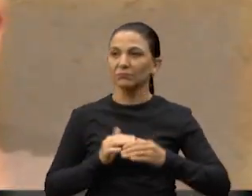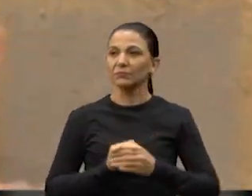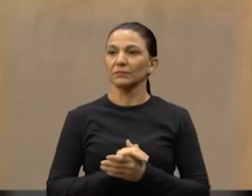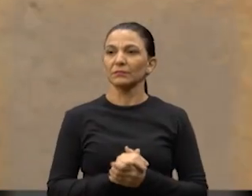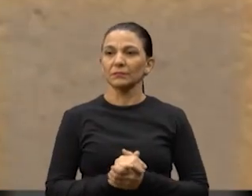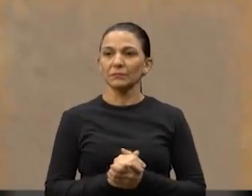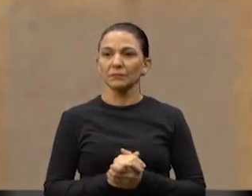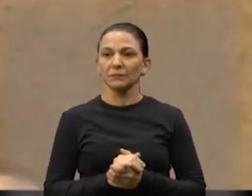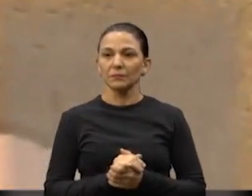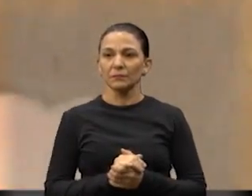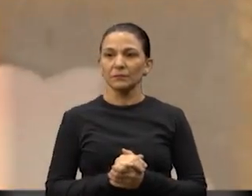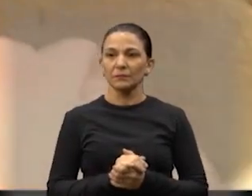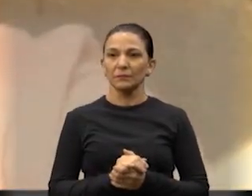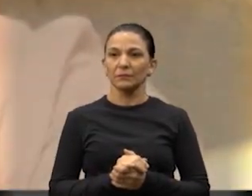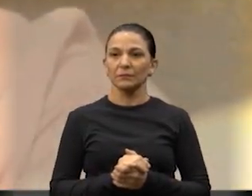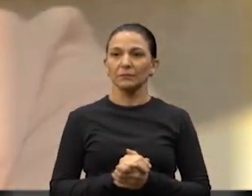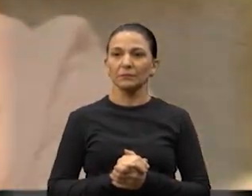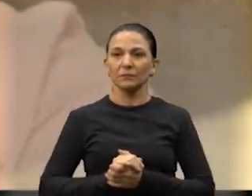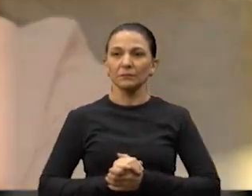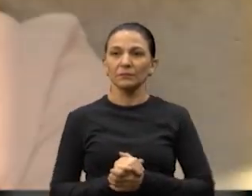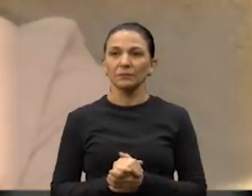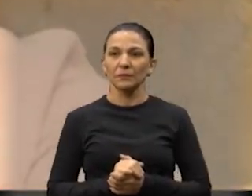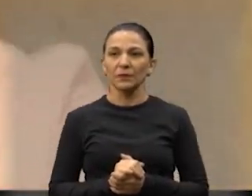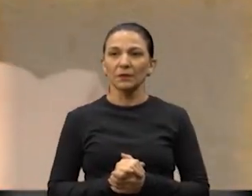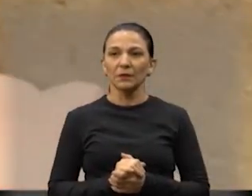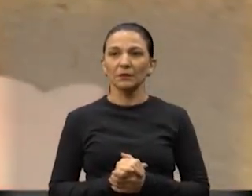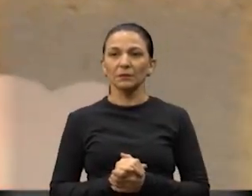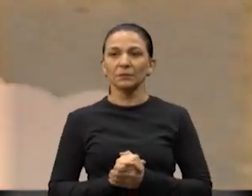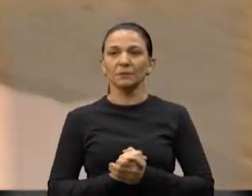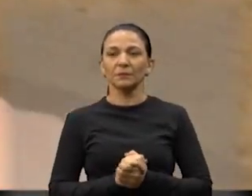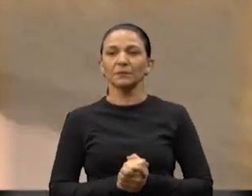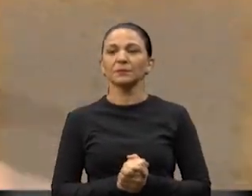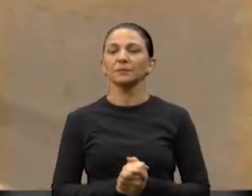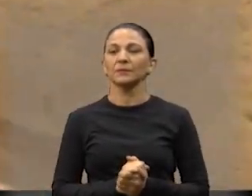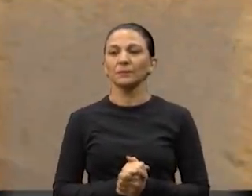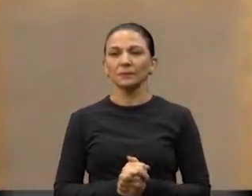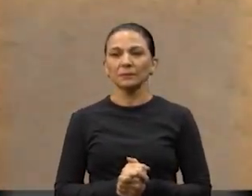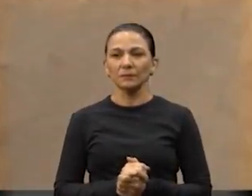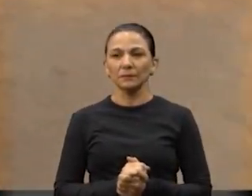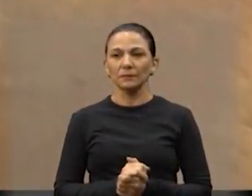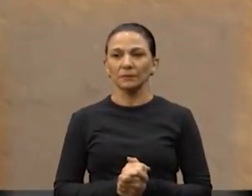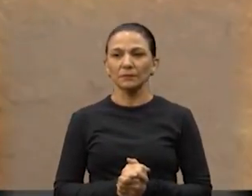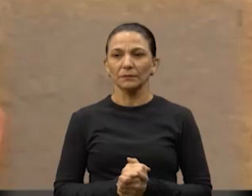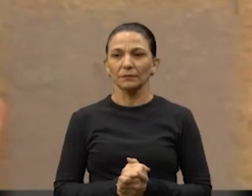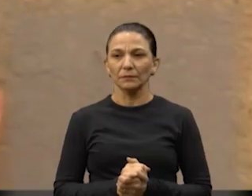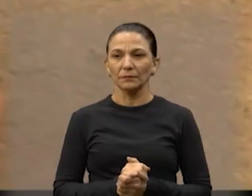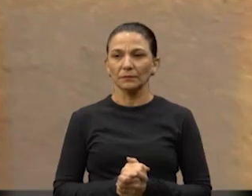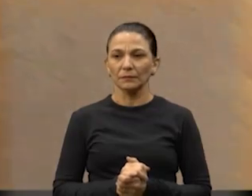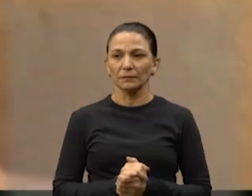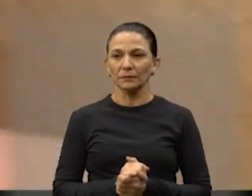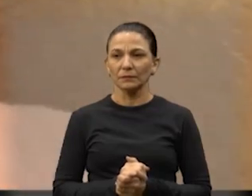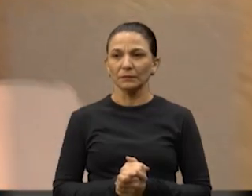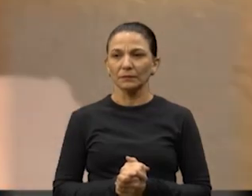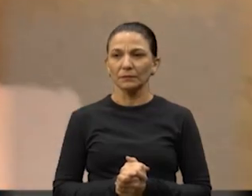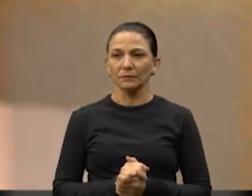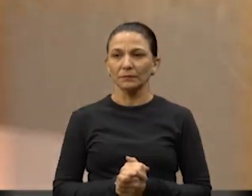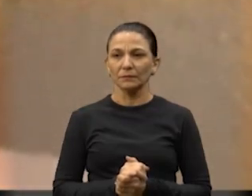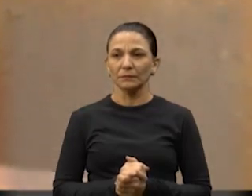Ai, cara do céu, hein? É demais, hein? Coisa aqui demais. Nossa Senhora.